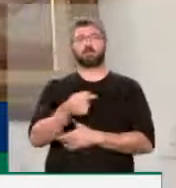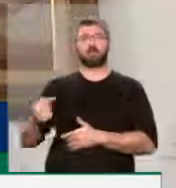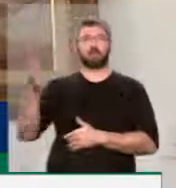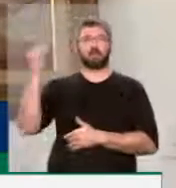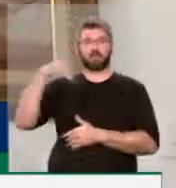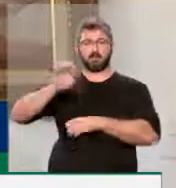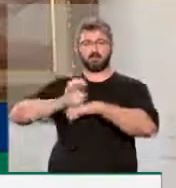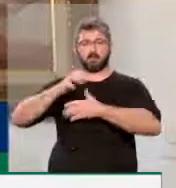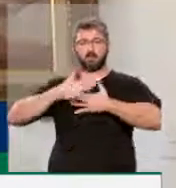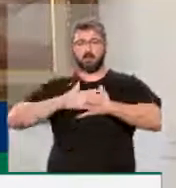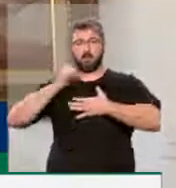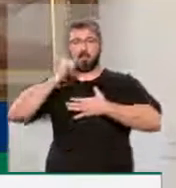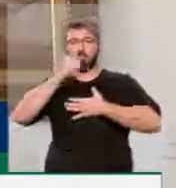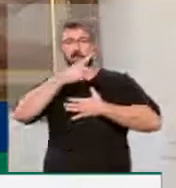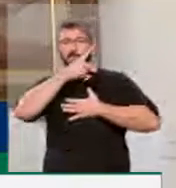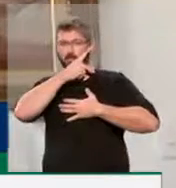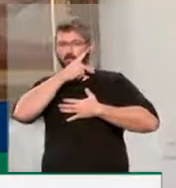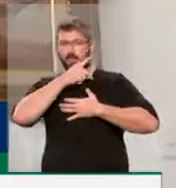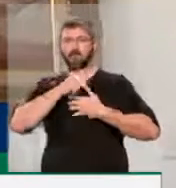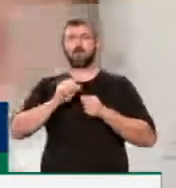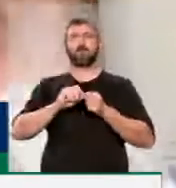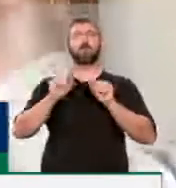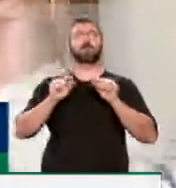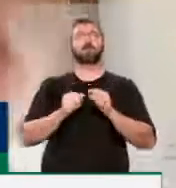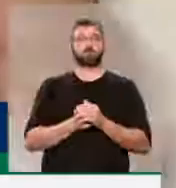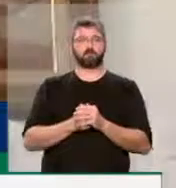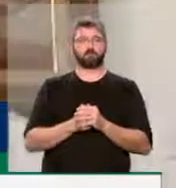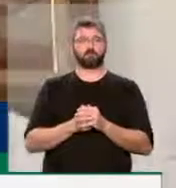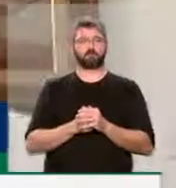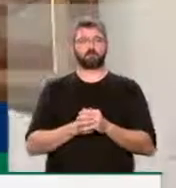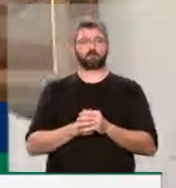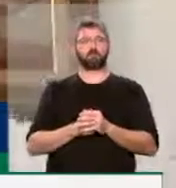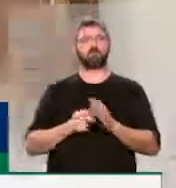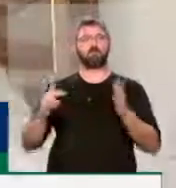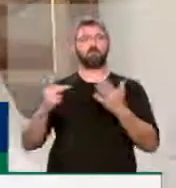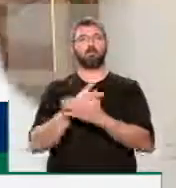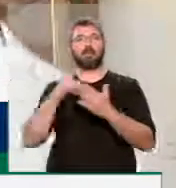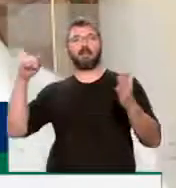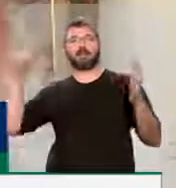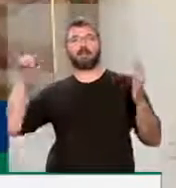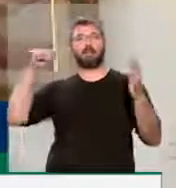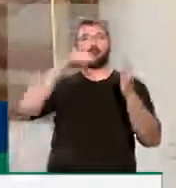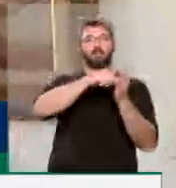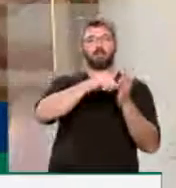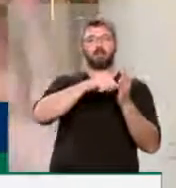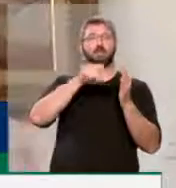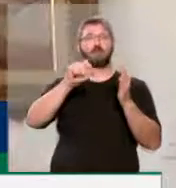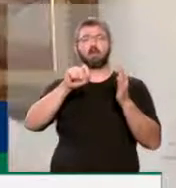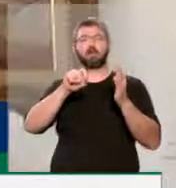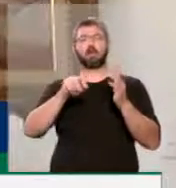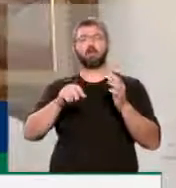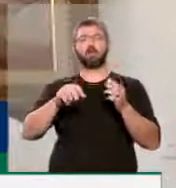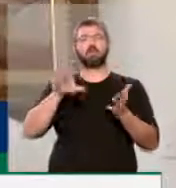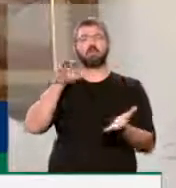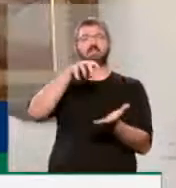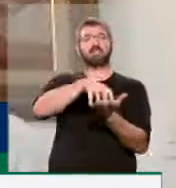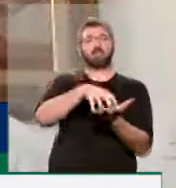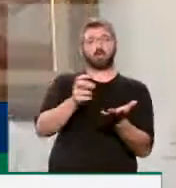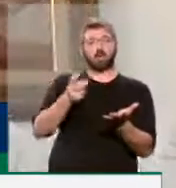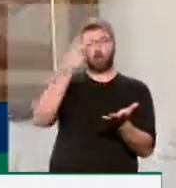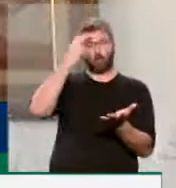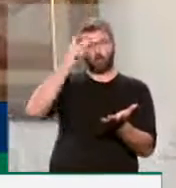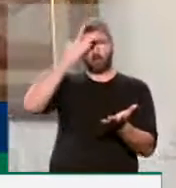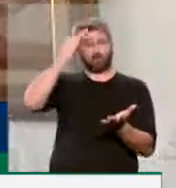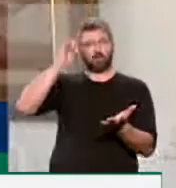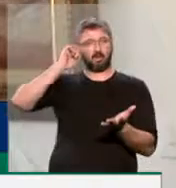passada no meu estado do Amapá, que foi a denúncia de que o Centro de Cultura Negra, que